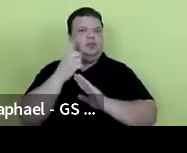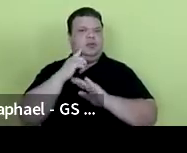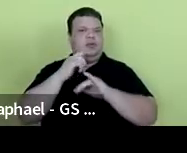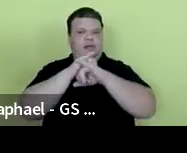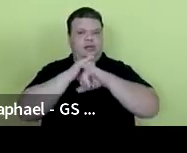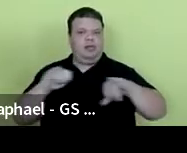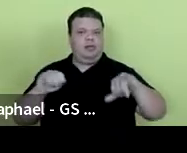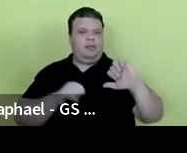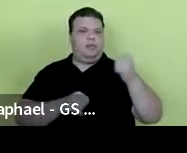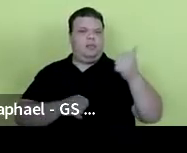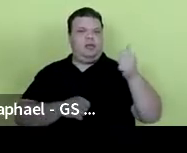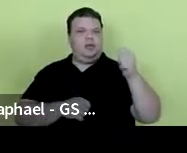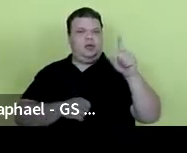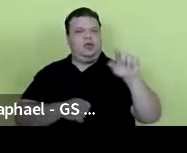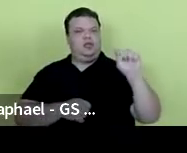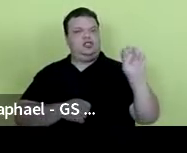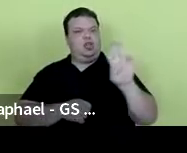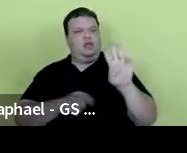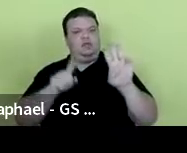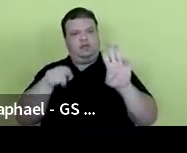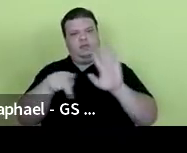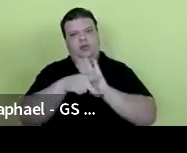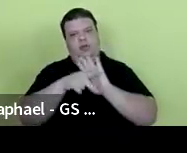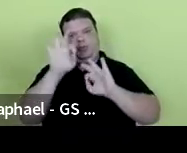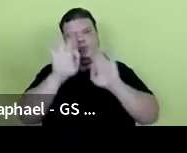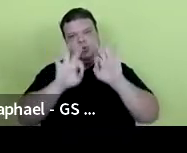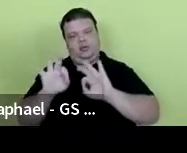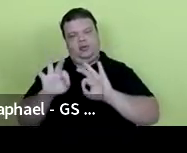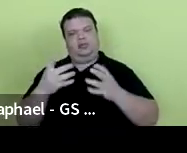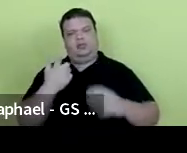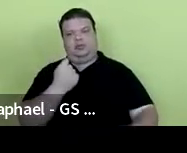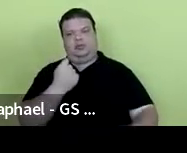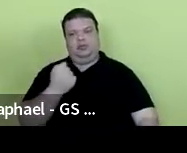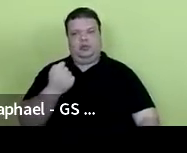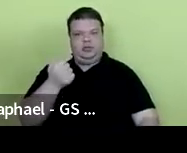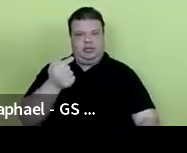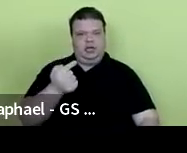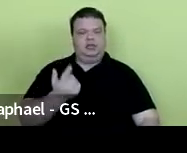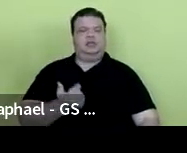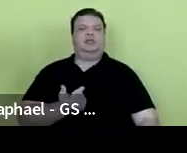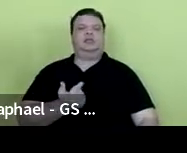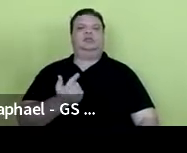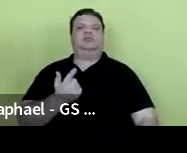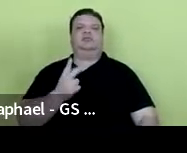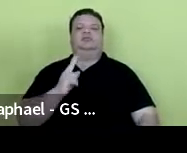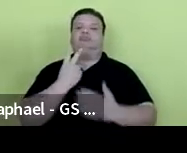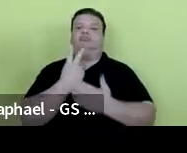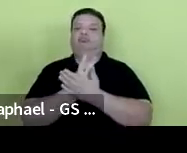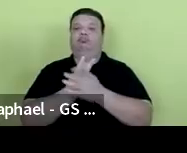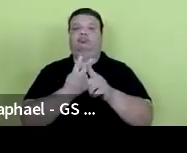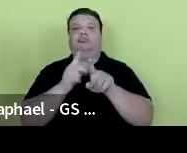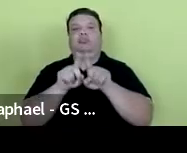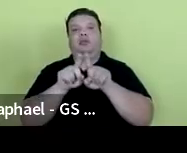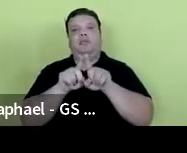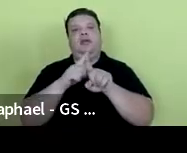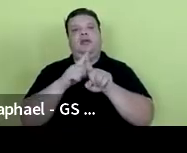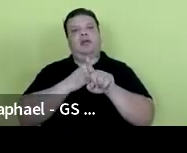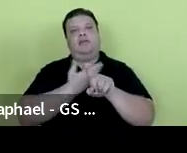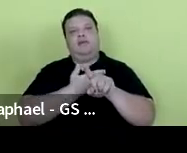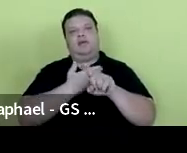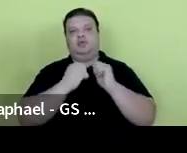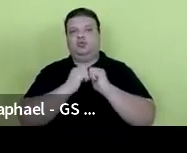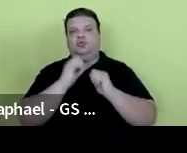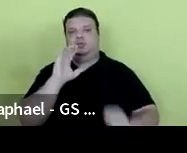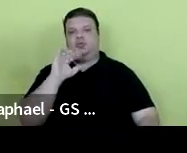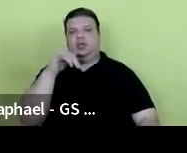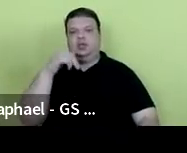do primeiro software, do programa. Em 2007, ocorreu também, em parceria com o CNPQ,